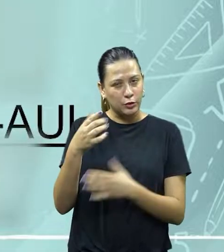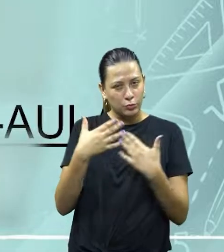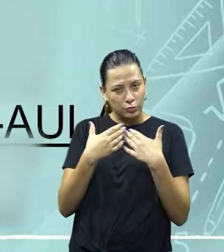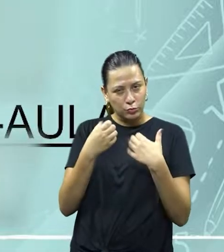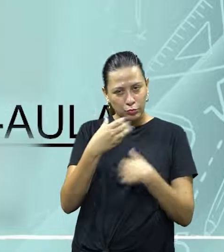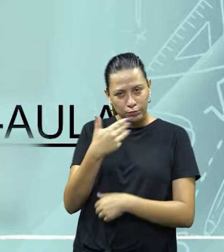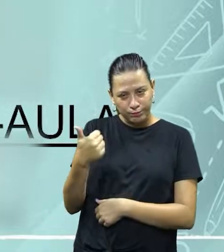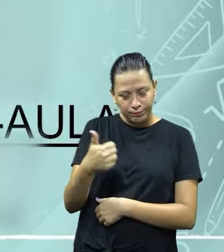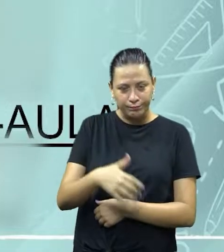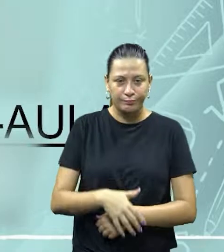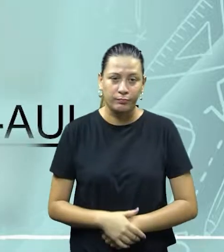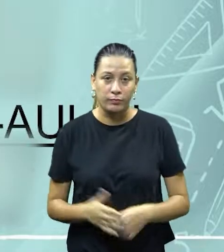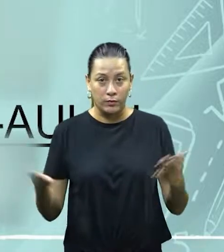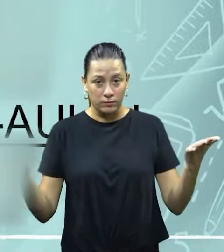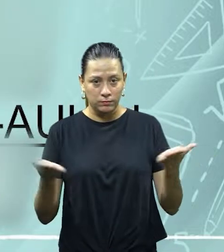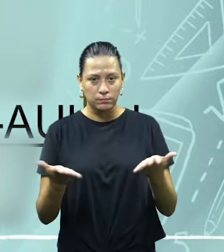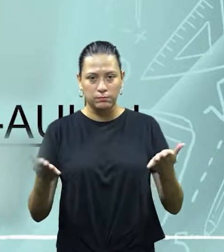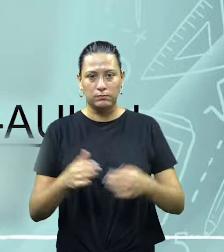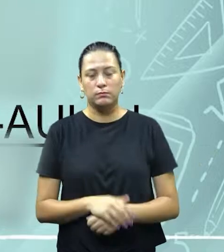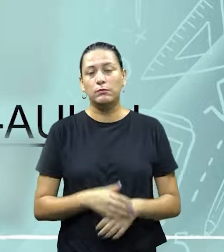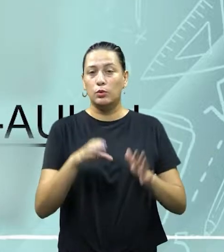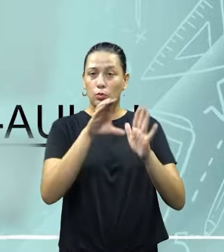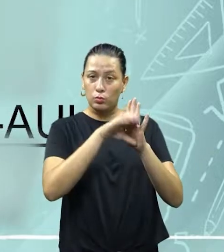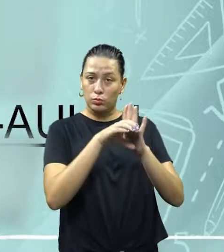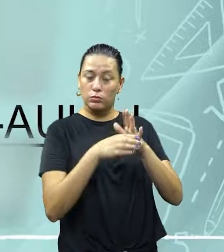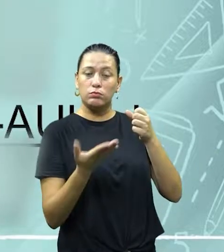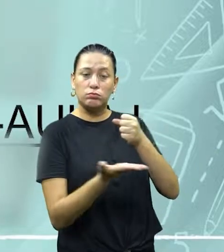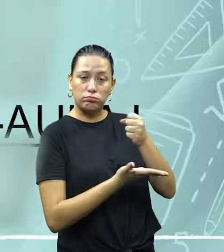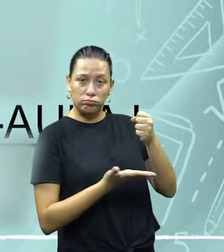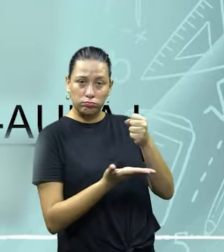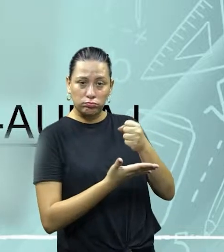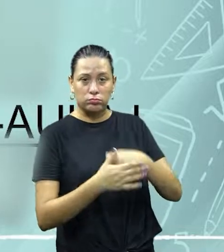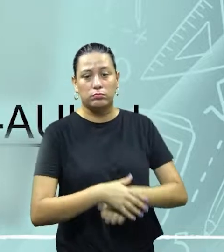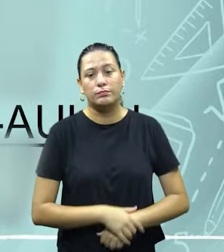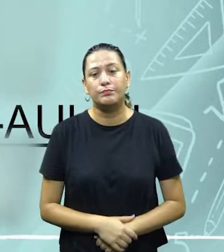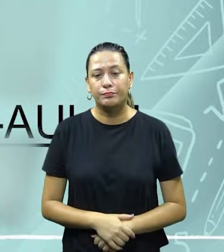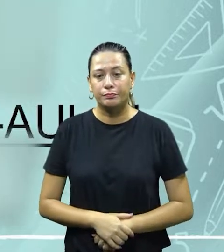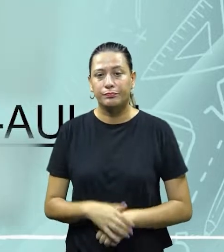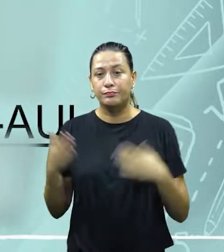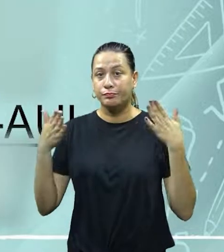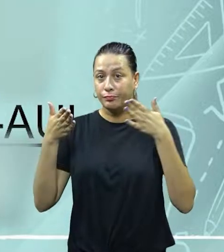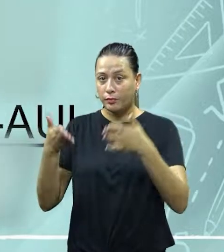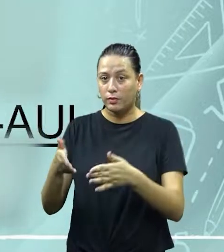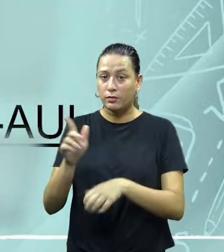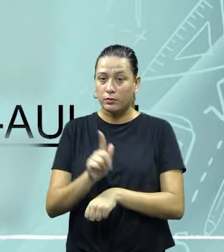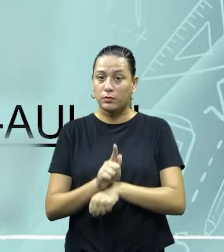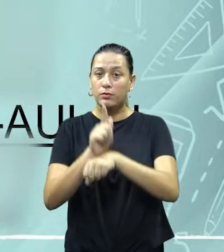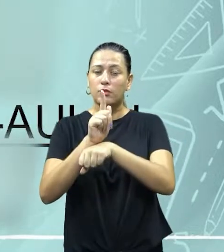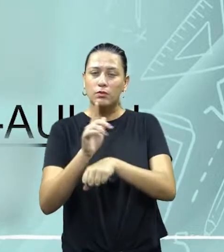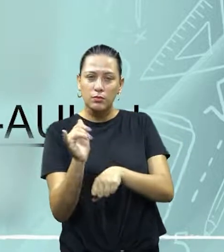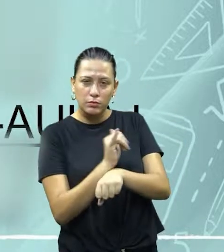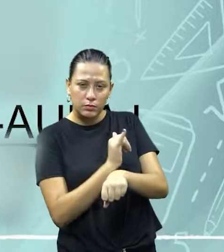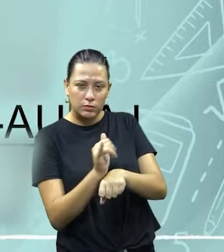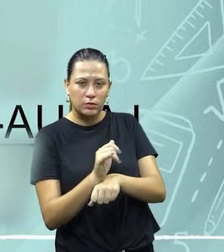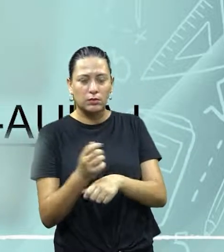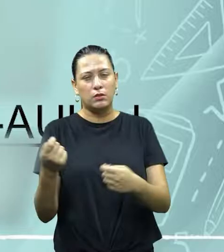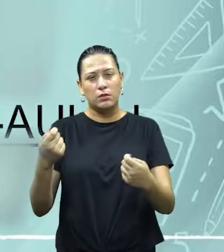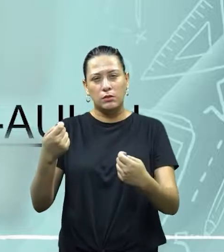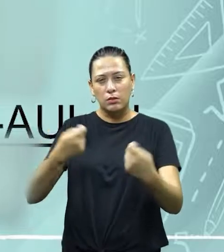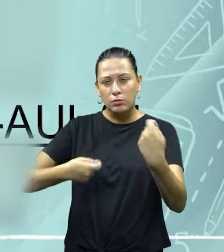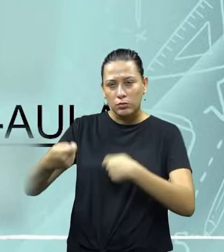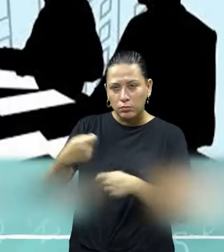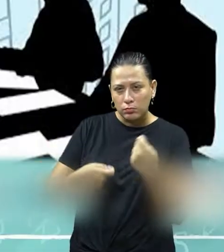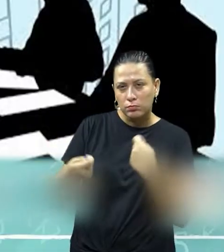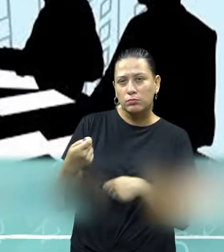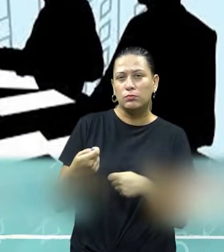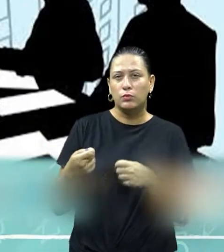caros alunos, nós vamos tratar sobre o conceito básico que diz respeito à gestão estratégica de negociação em eventos.